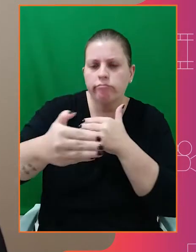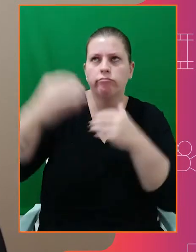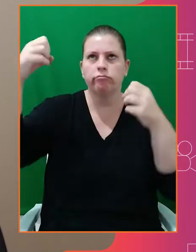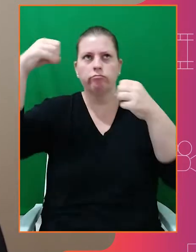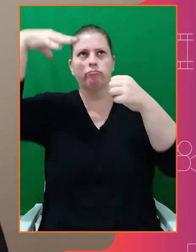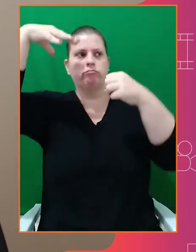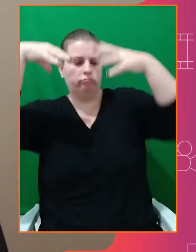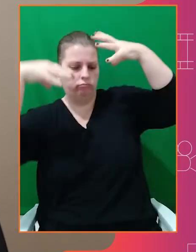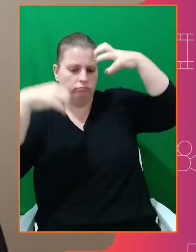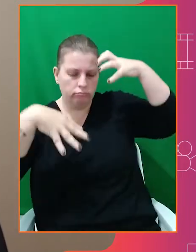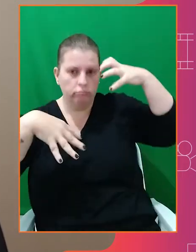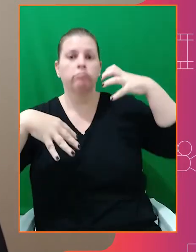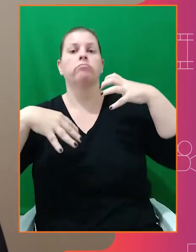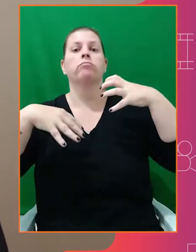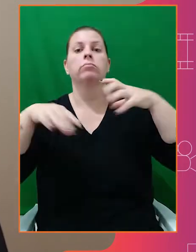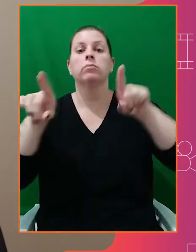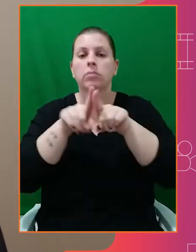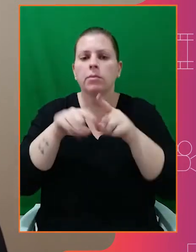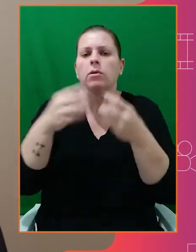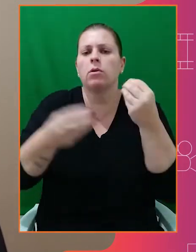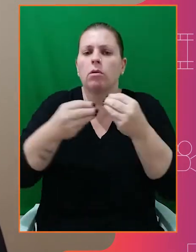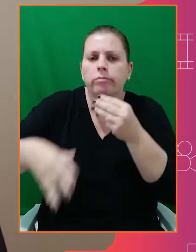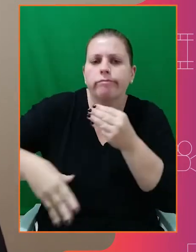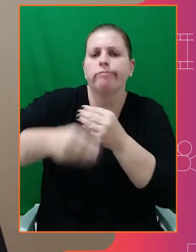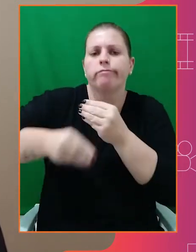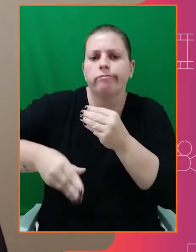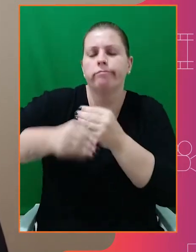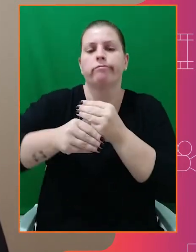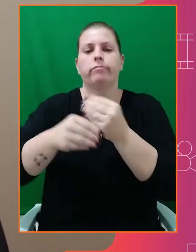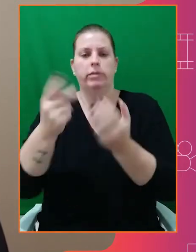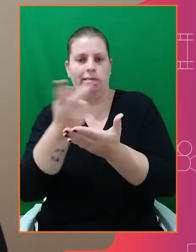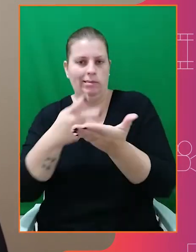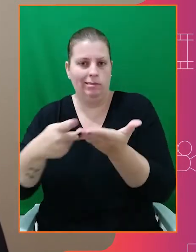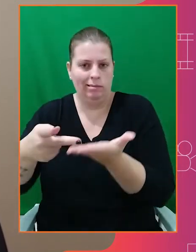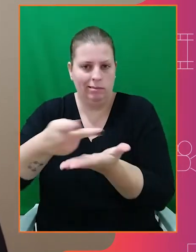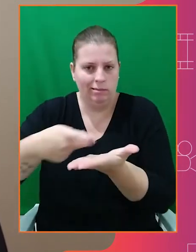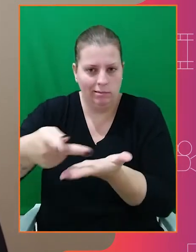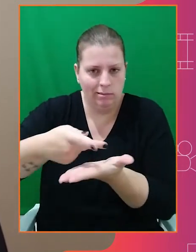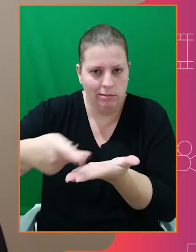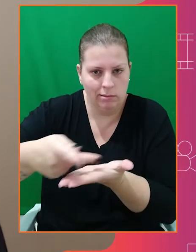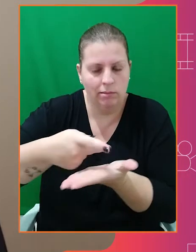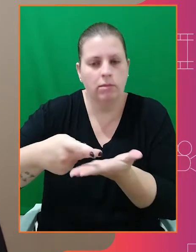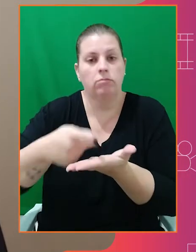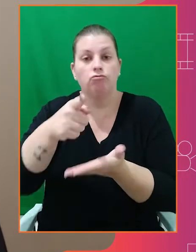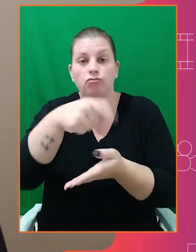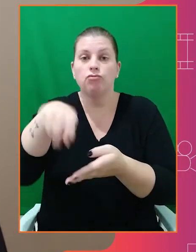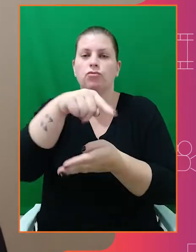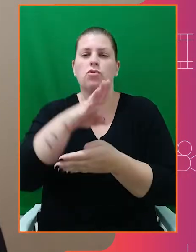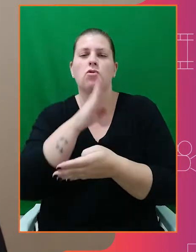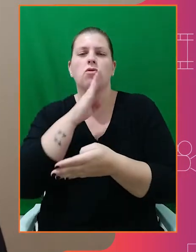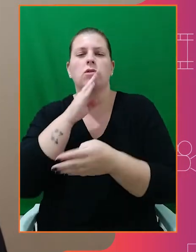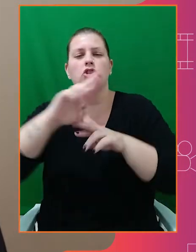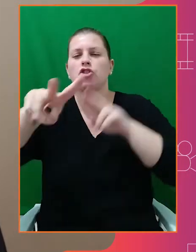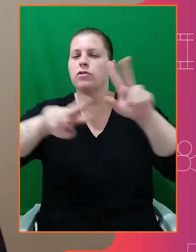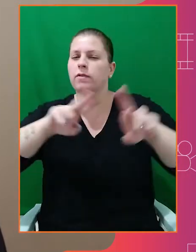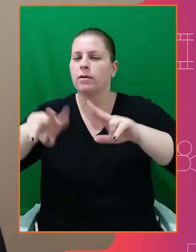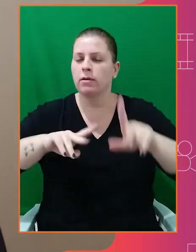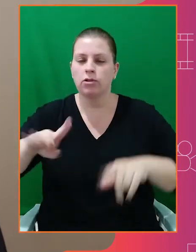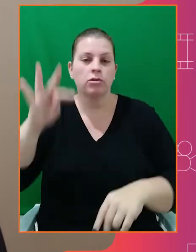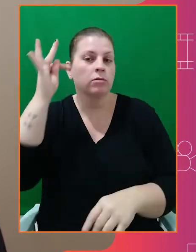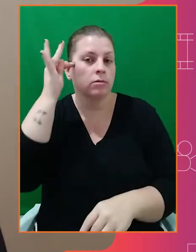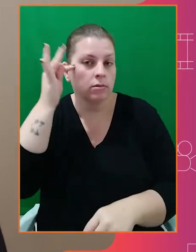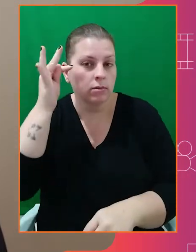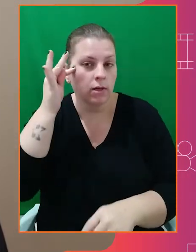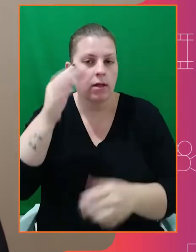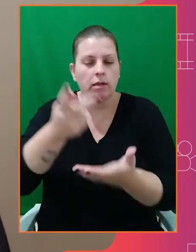iluminação, sombreamento e composição de desenho. Assim, você conhecerá diferentes técnicas de desenho